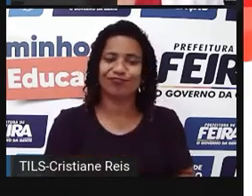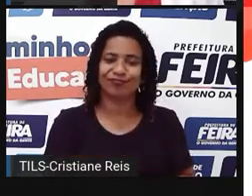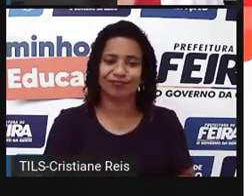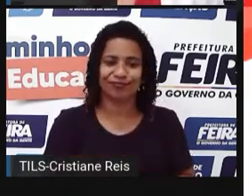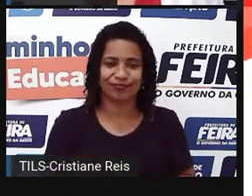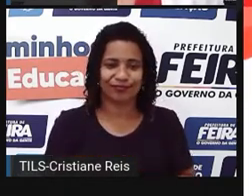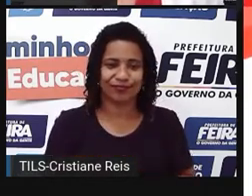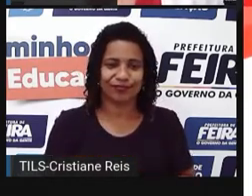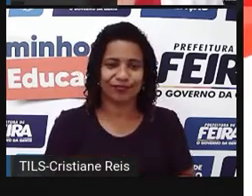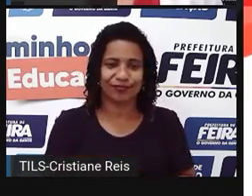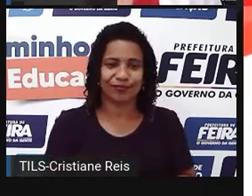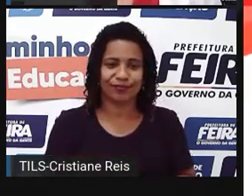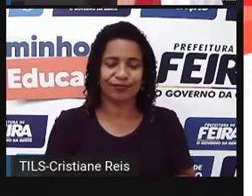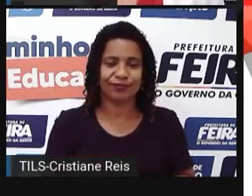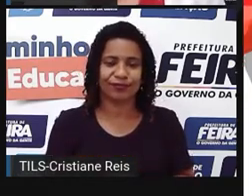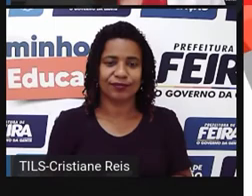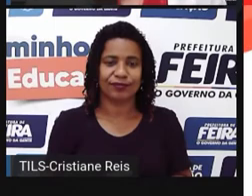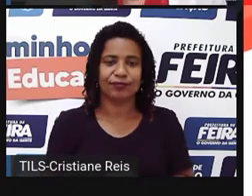So...